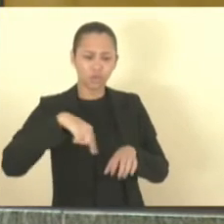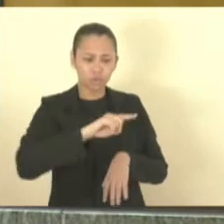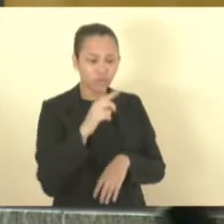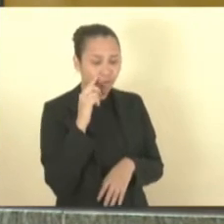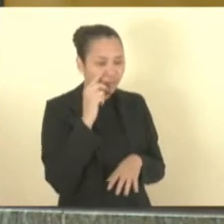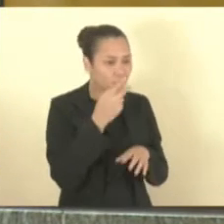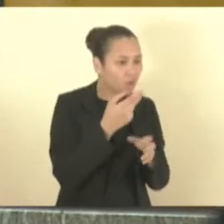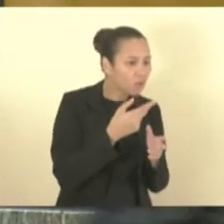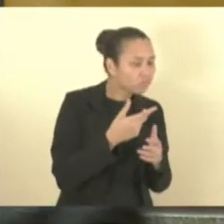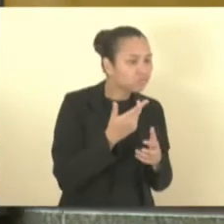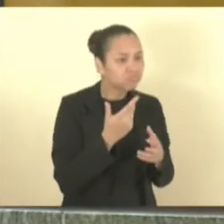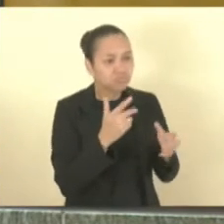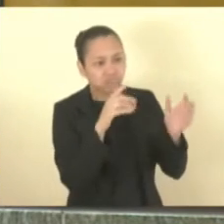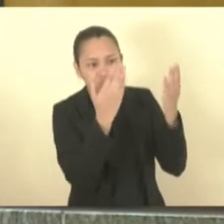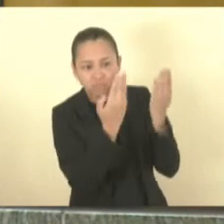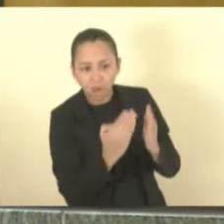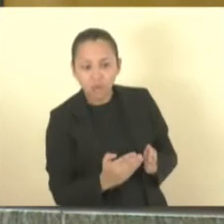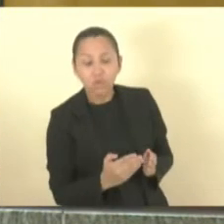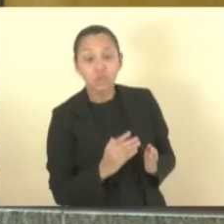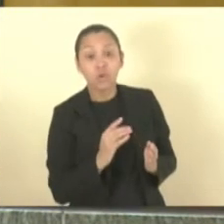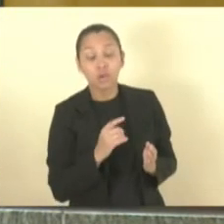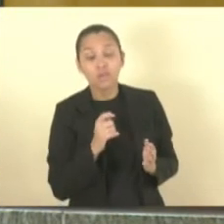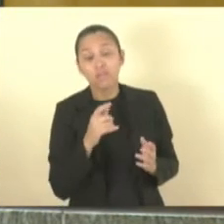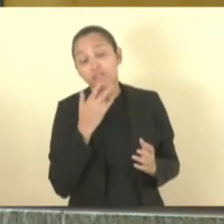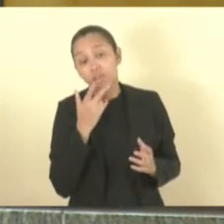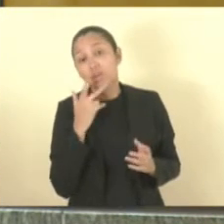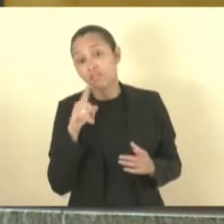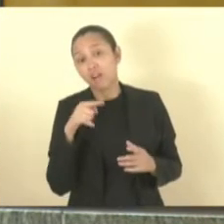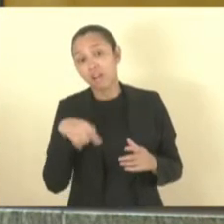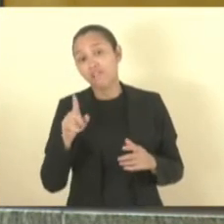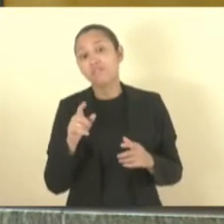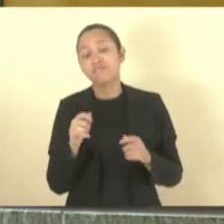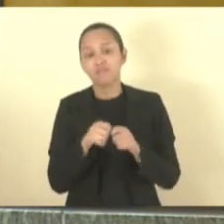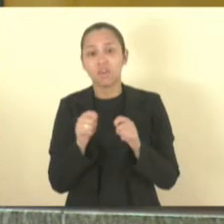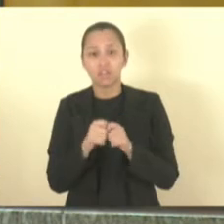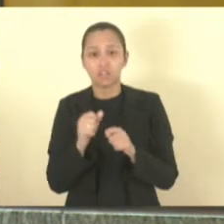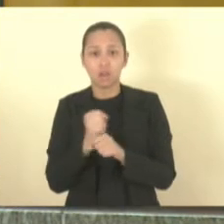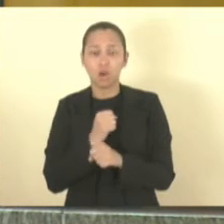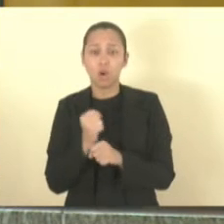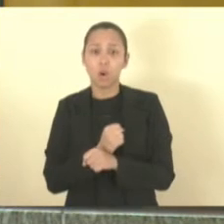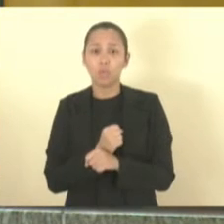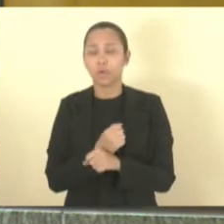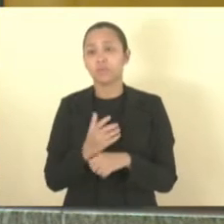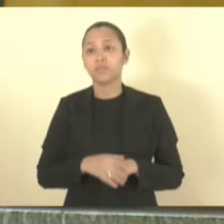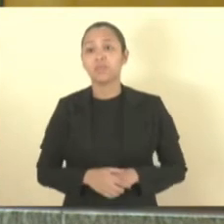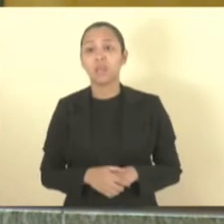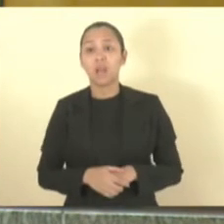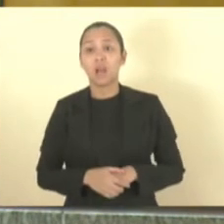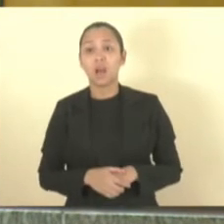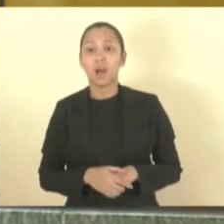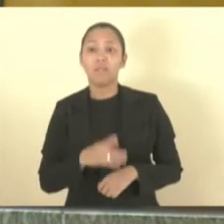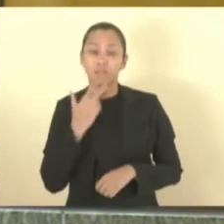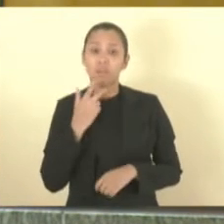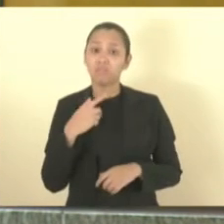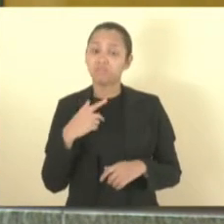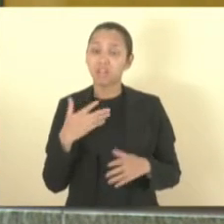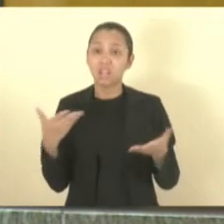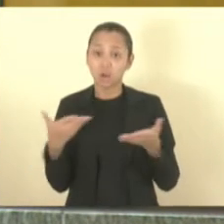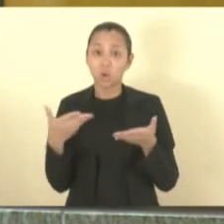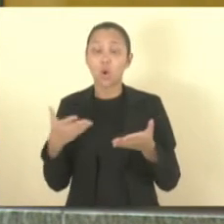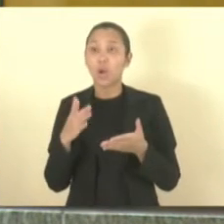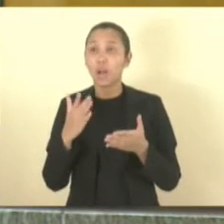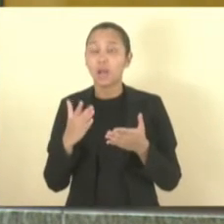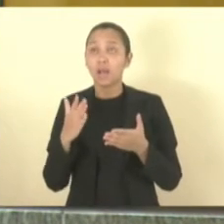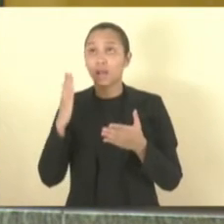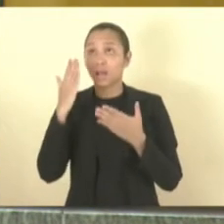e ficou de fazer a obra. No dia seguinte, o engenheiro ficou, acho que quatro ou cinco horas e ficou de fazer a obra e agora, graças a Deus, deu